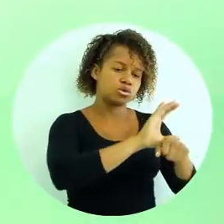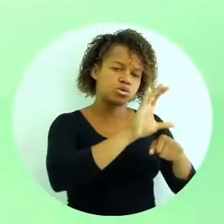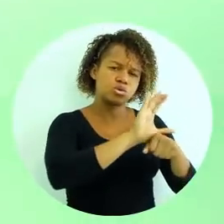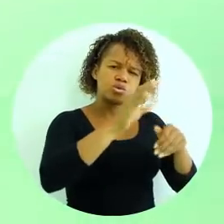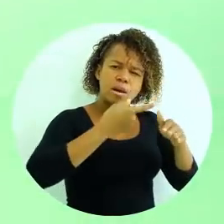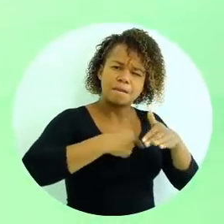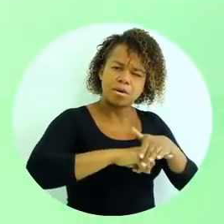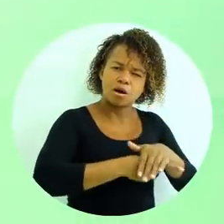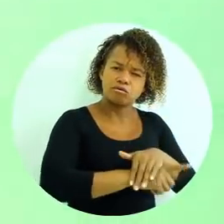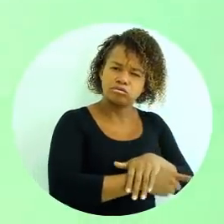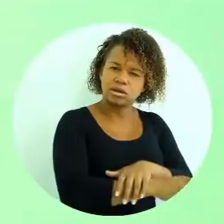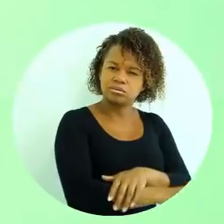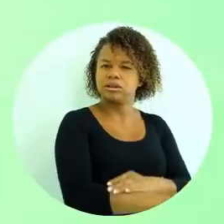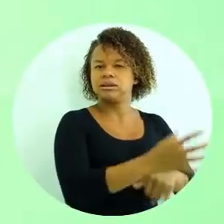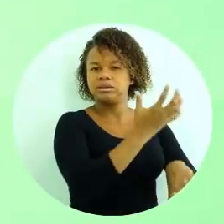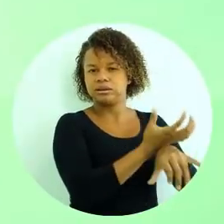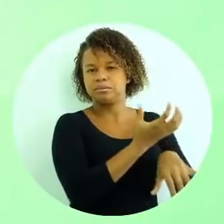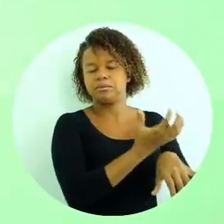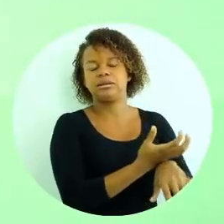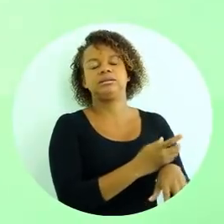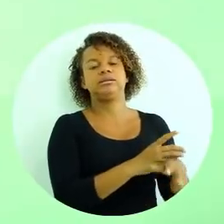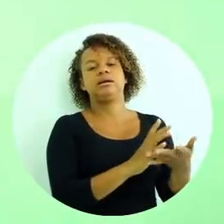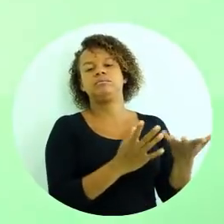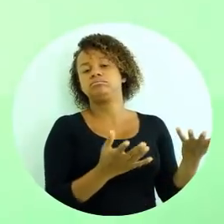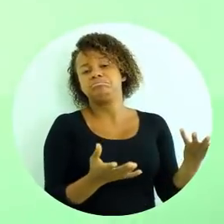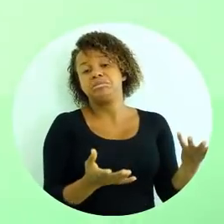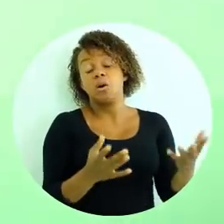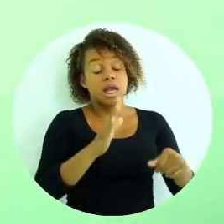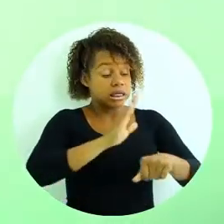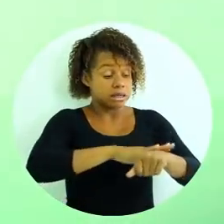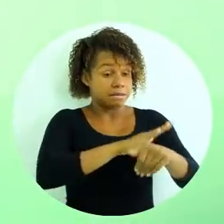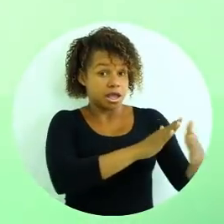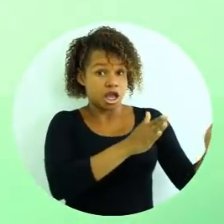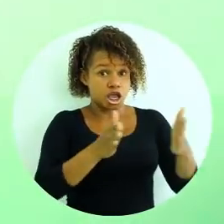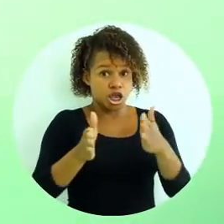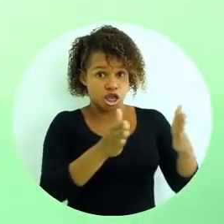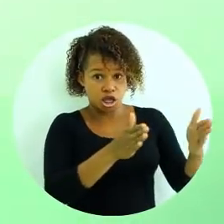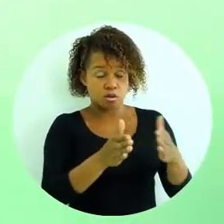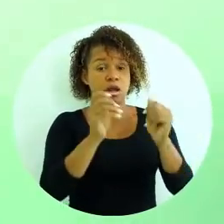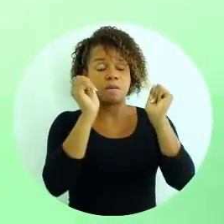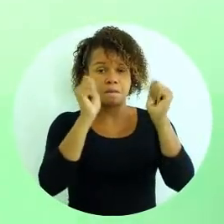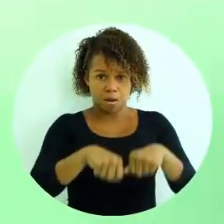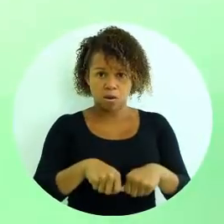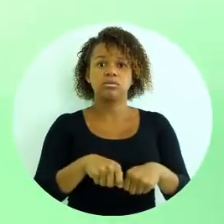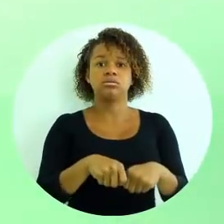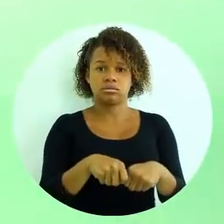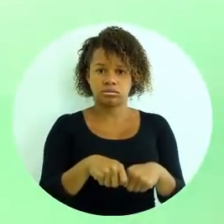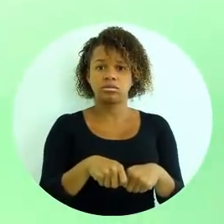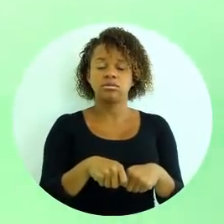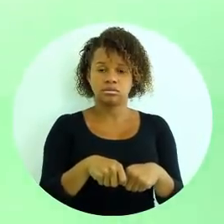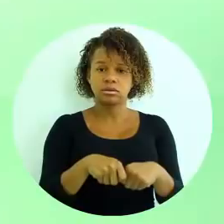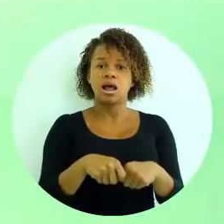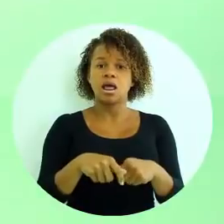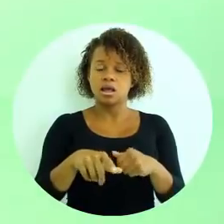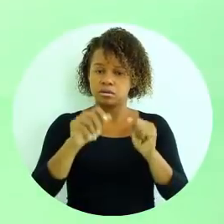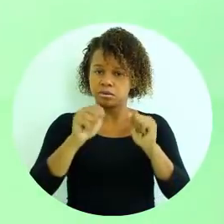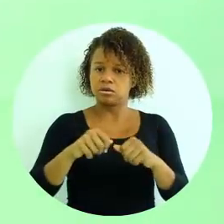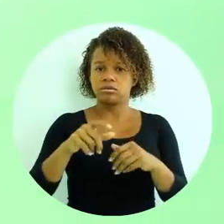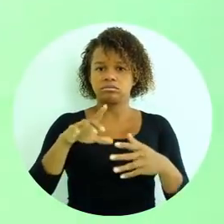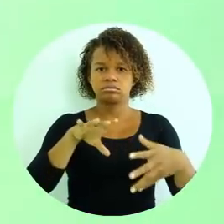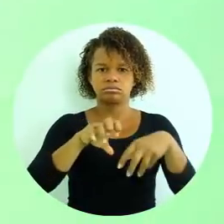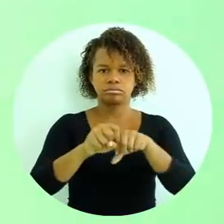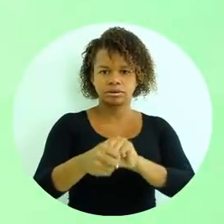seja um curso de aprofundamento de matéria. E aí esse período, ele pode